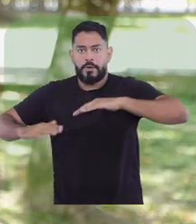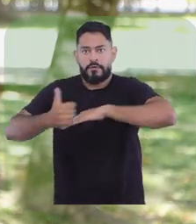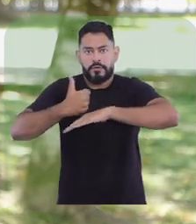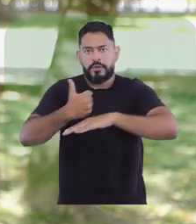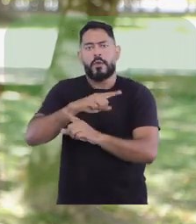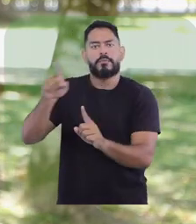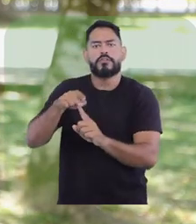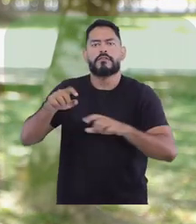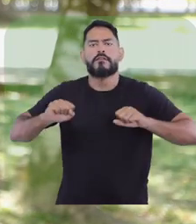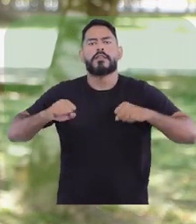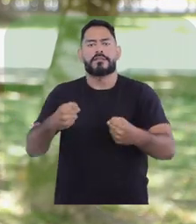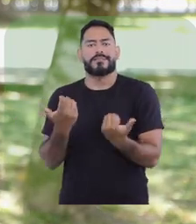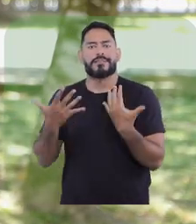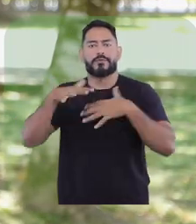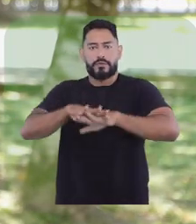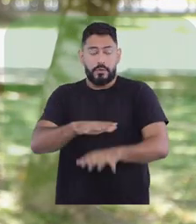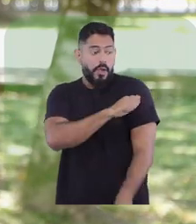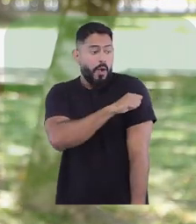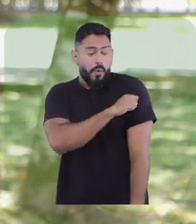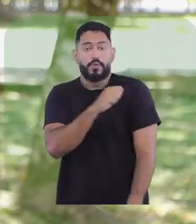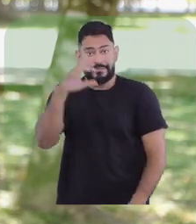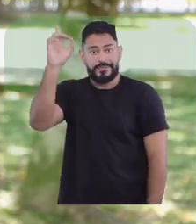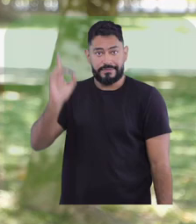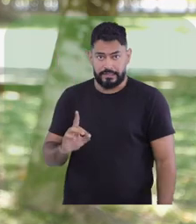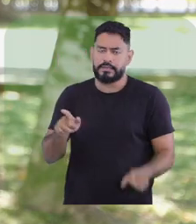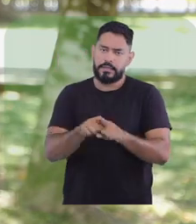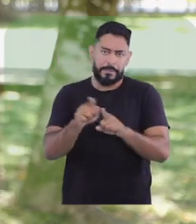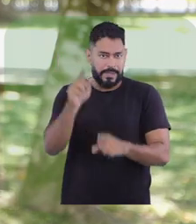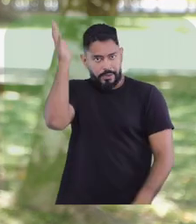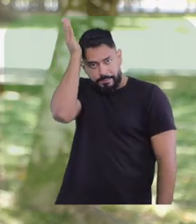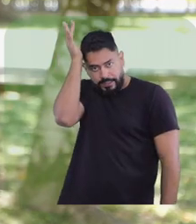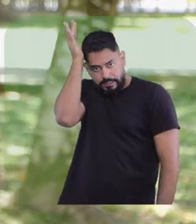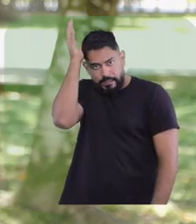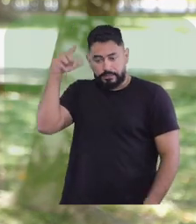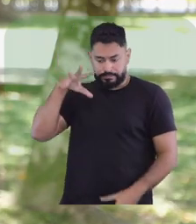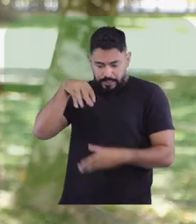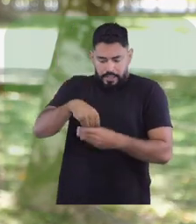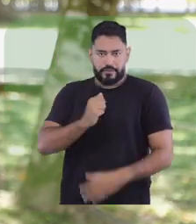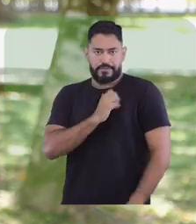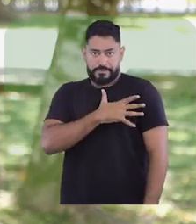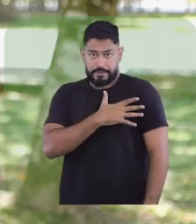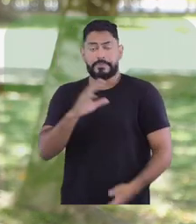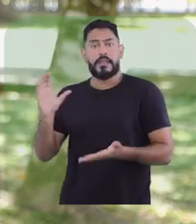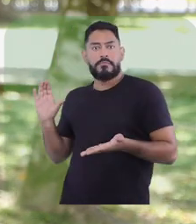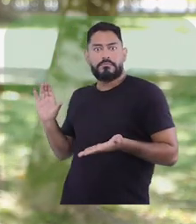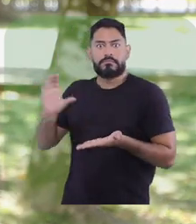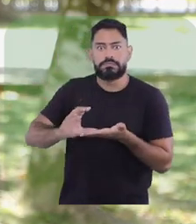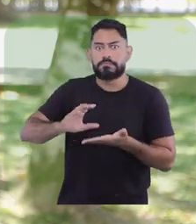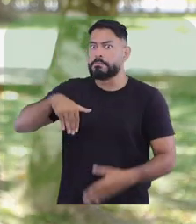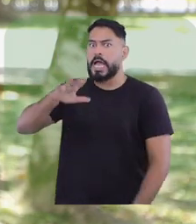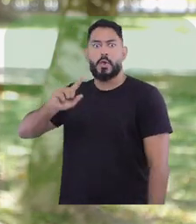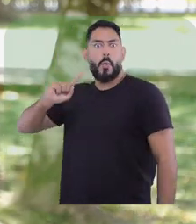profissionais voltados para o fortalecimento da inclusão de estudantes com deficiências e altas habilidades do IFPE. O